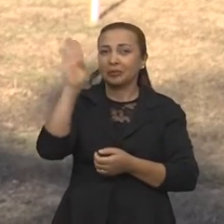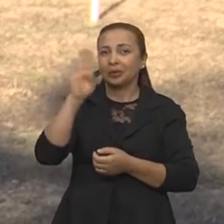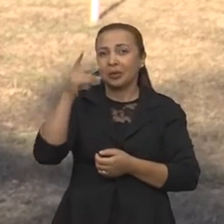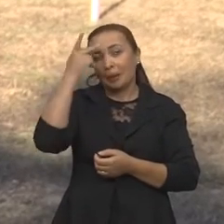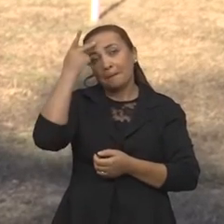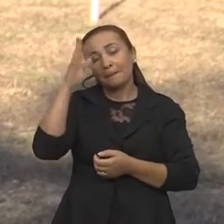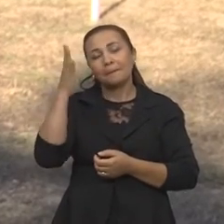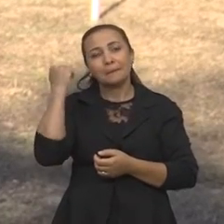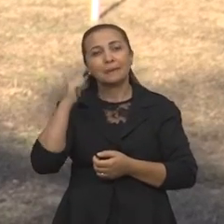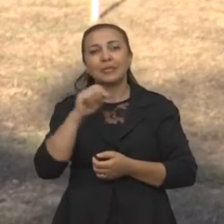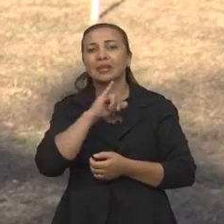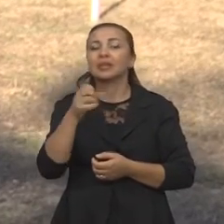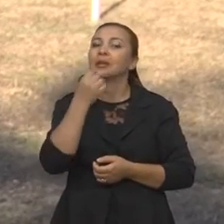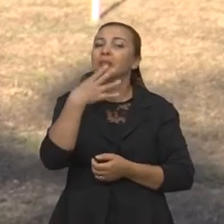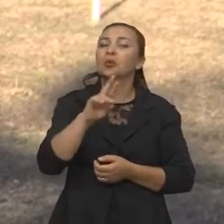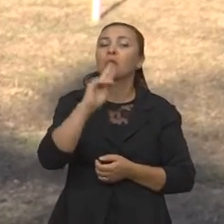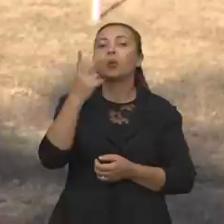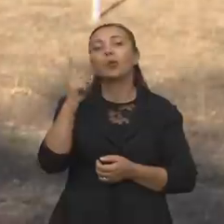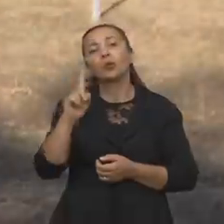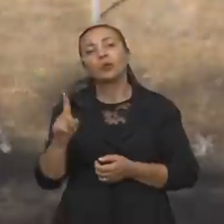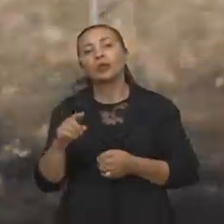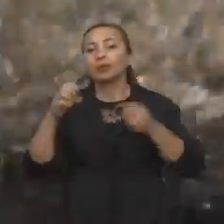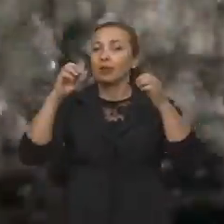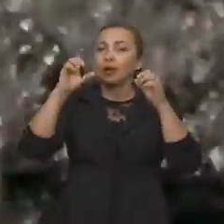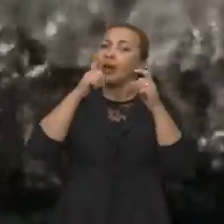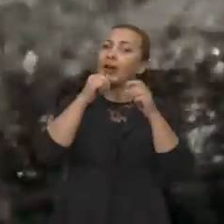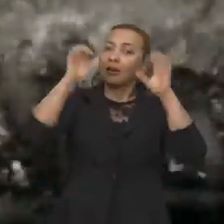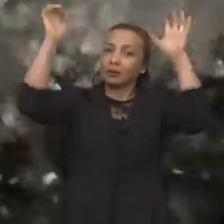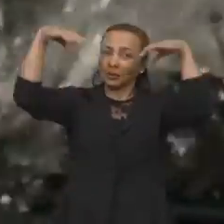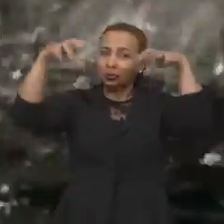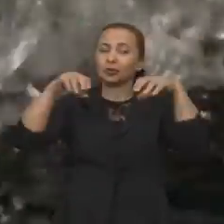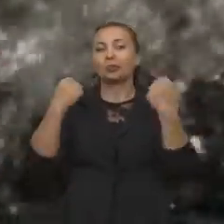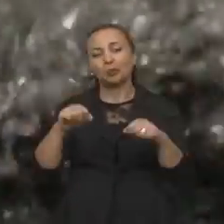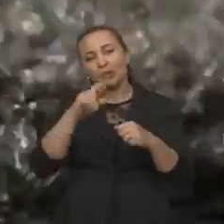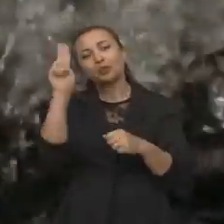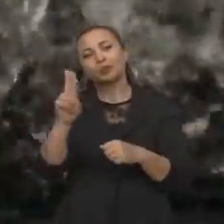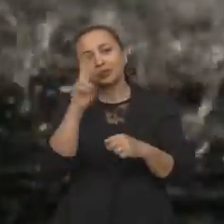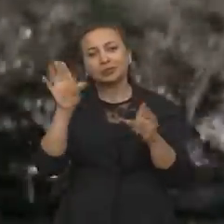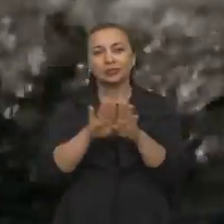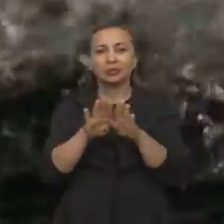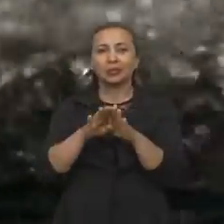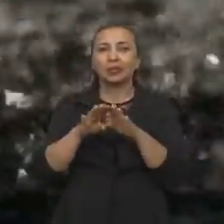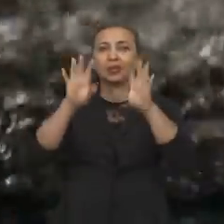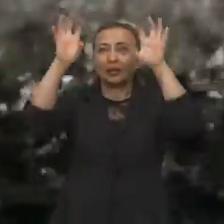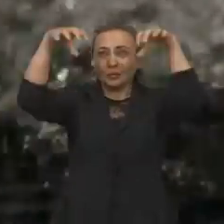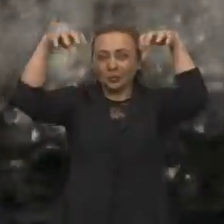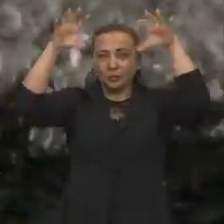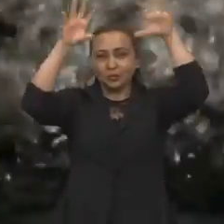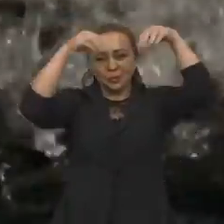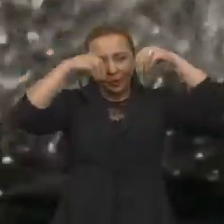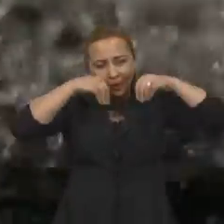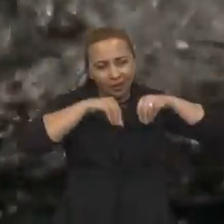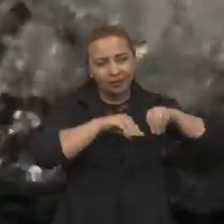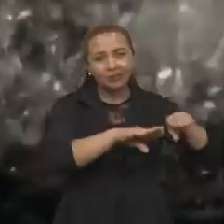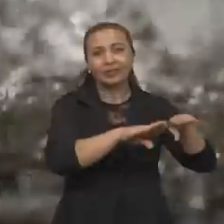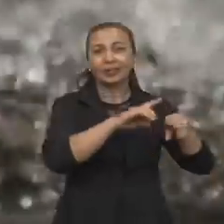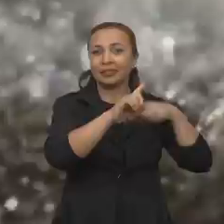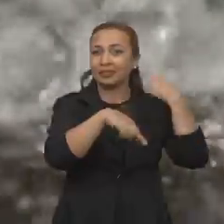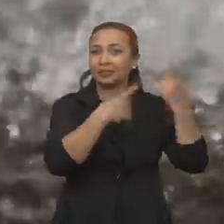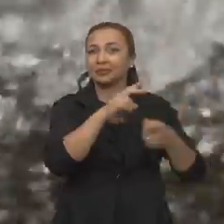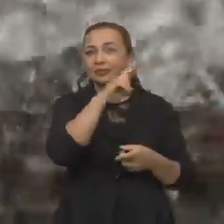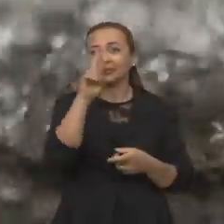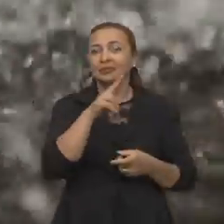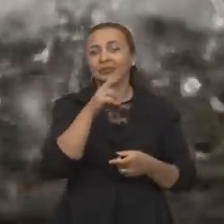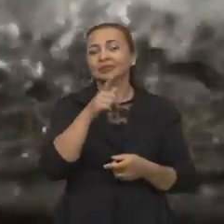ponto ela é potável ou não. E também a água da chuva, você pode reutilizar a água da chuva, captar água de chuva, armazenar e utilizar